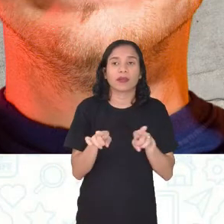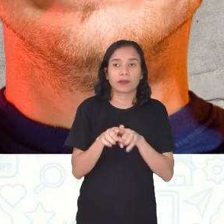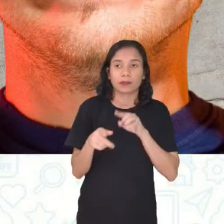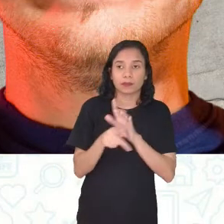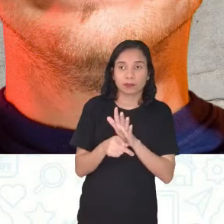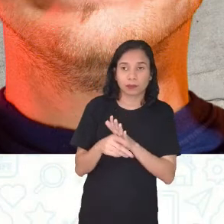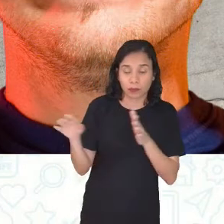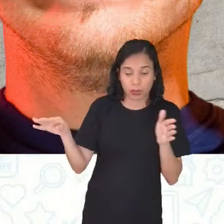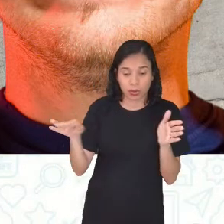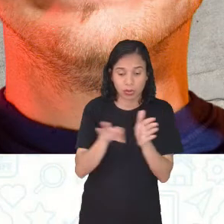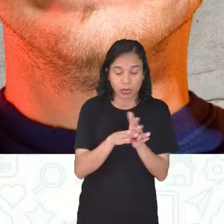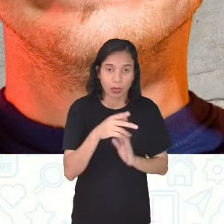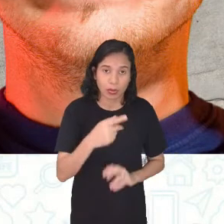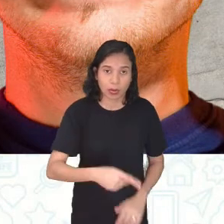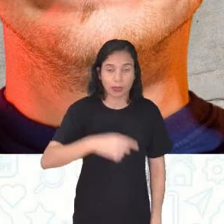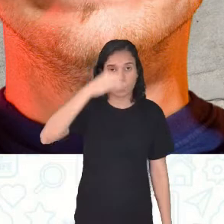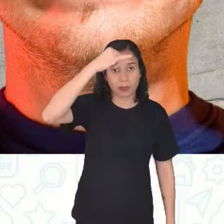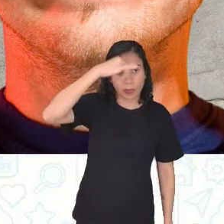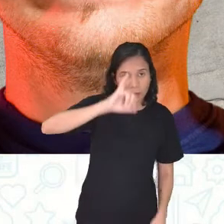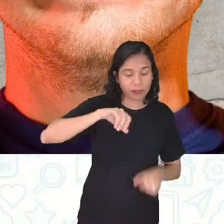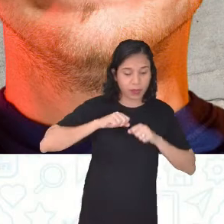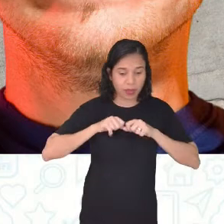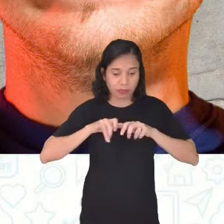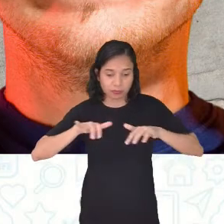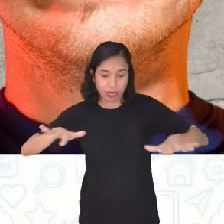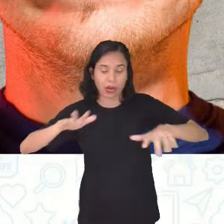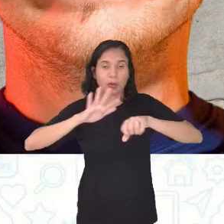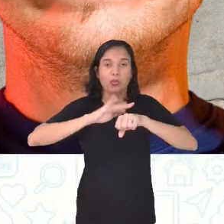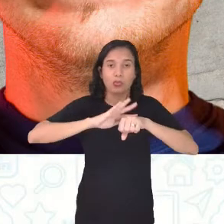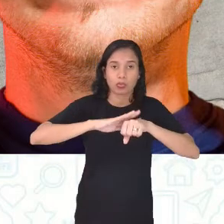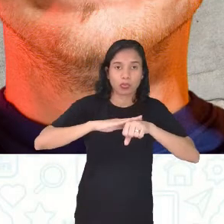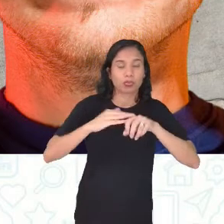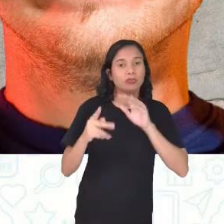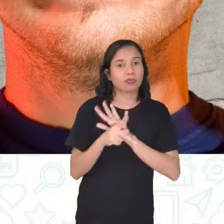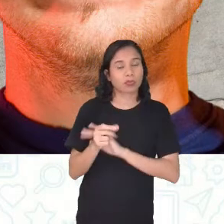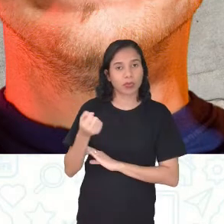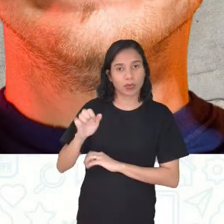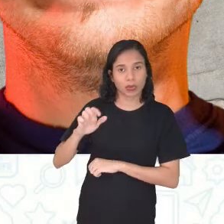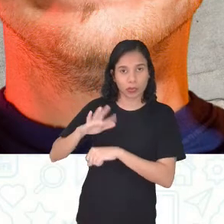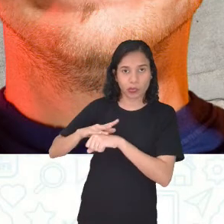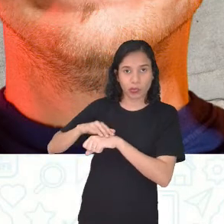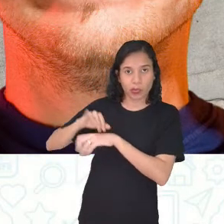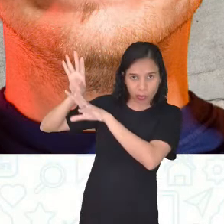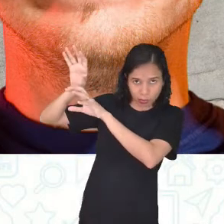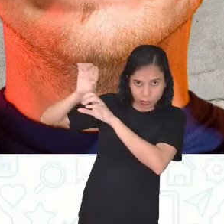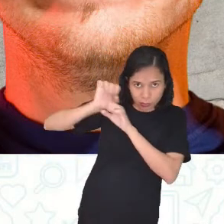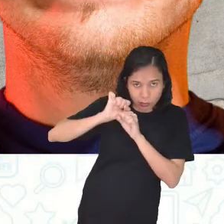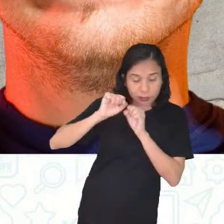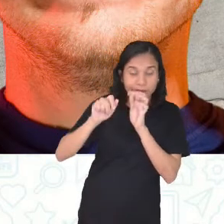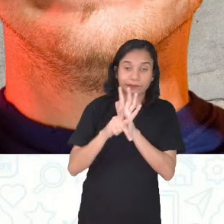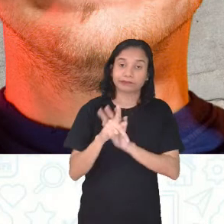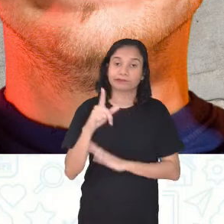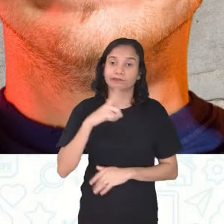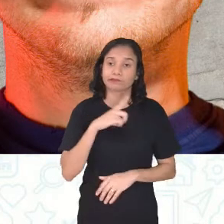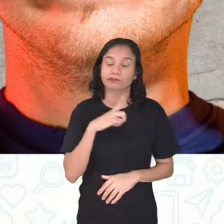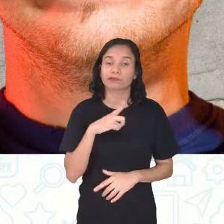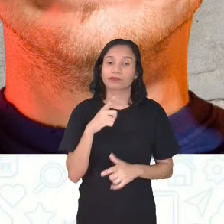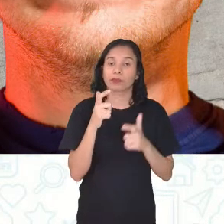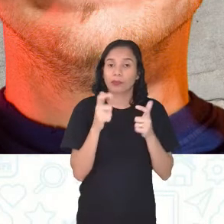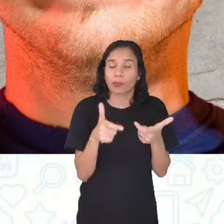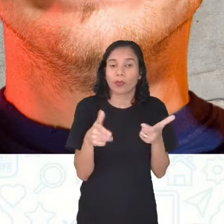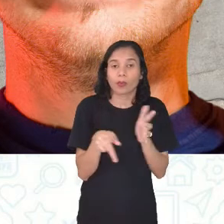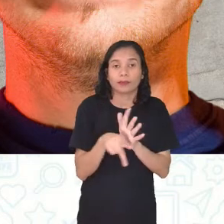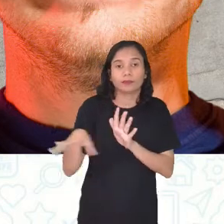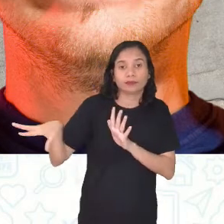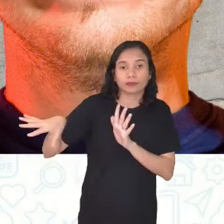Quando eles chegavam pra evitar epidemias, né? Se trouxessem algumas doenças ali que iriam